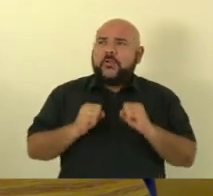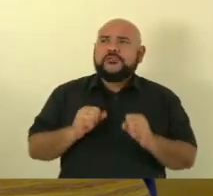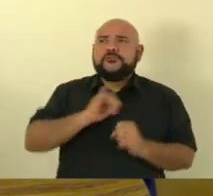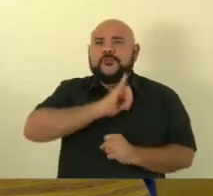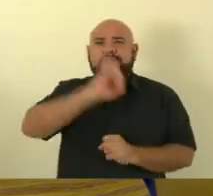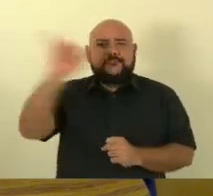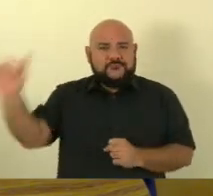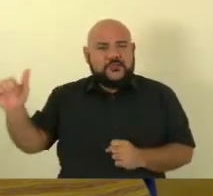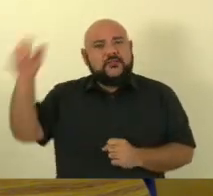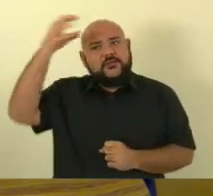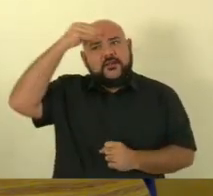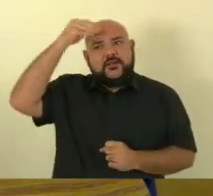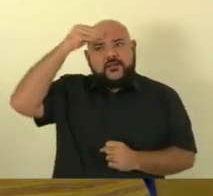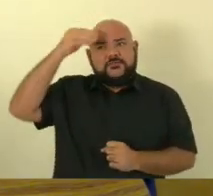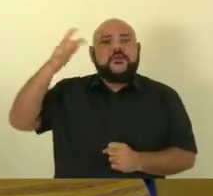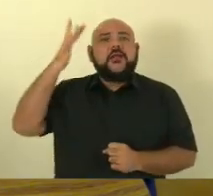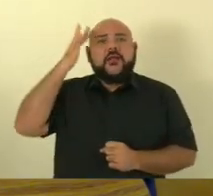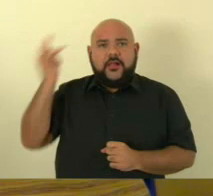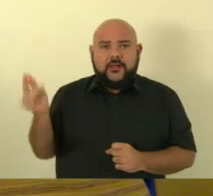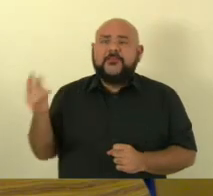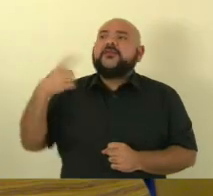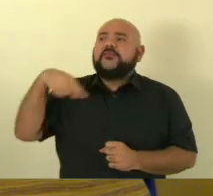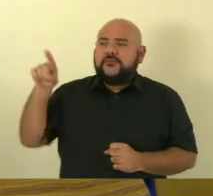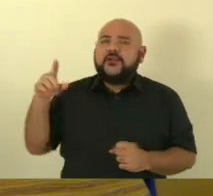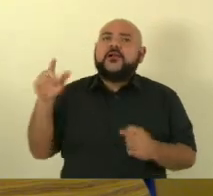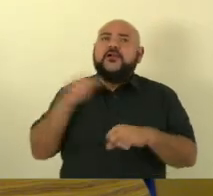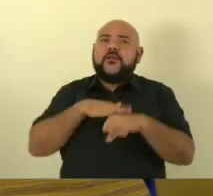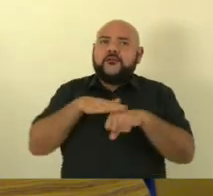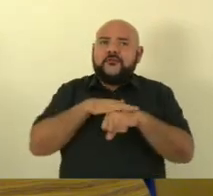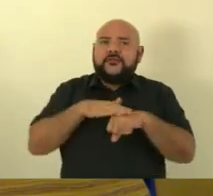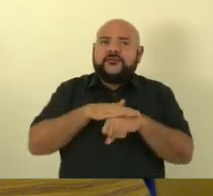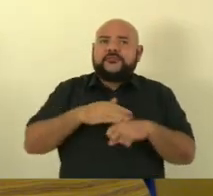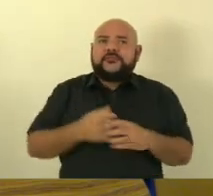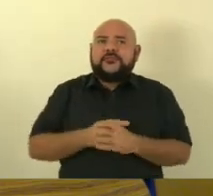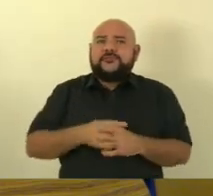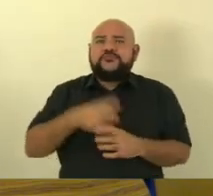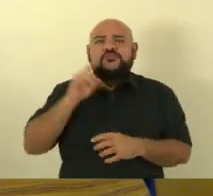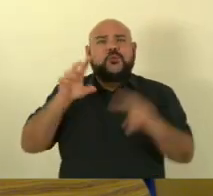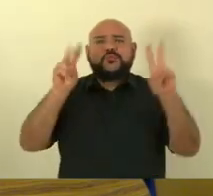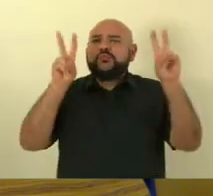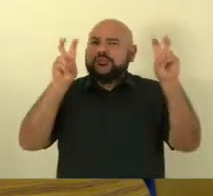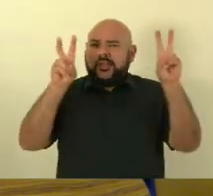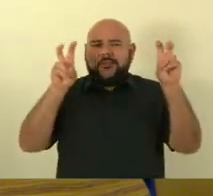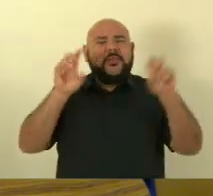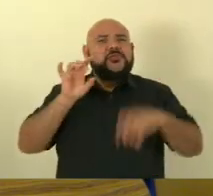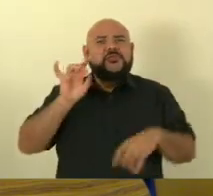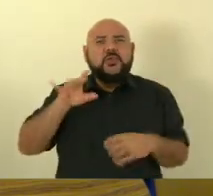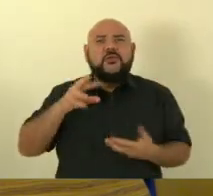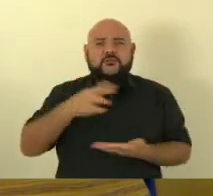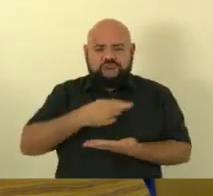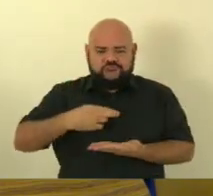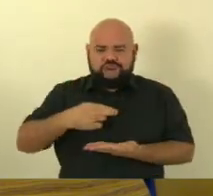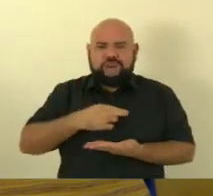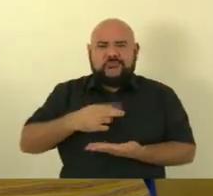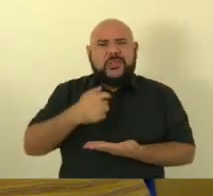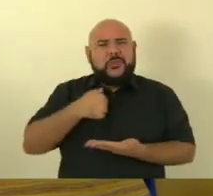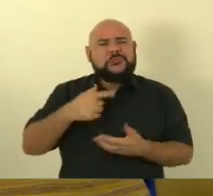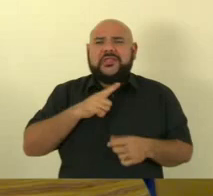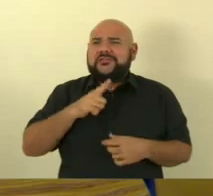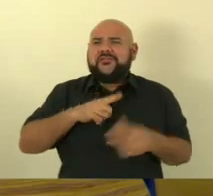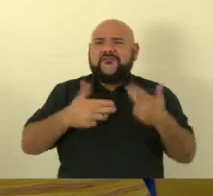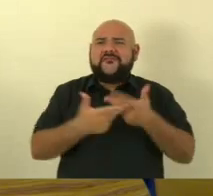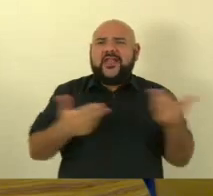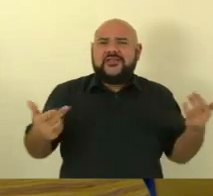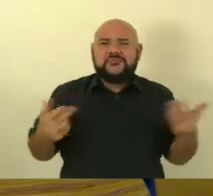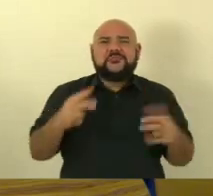e amanhã eu estou lá com você conversando só vou tratar desse assunto tem vários assuntos para tratar mas vou tratar só desse